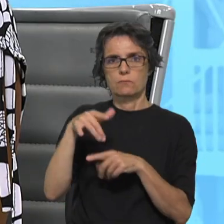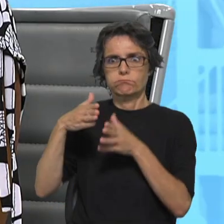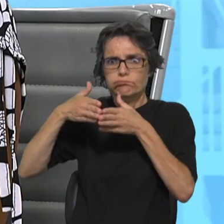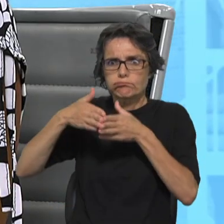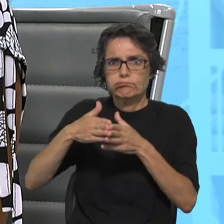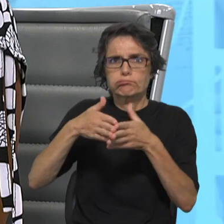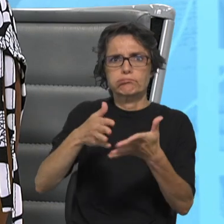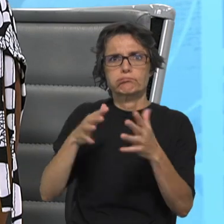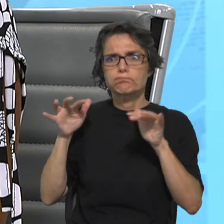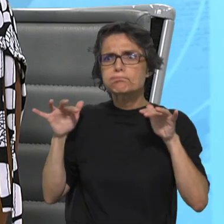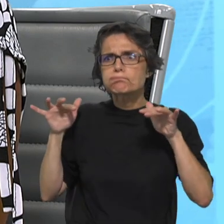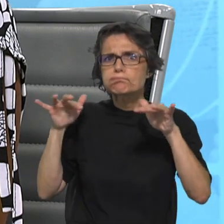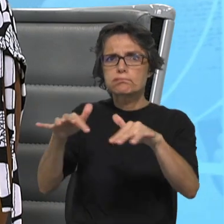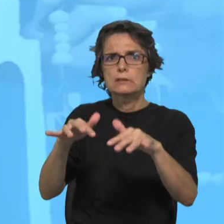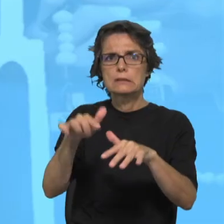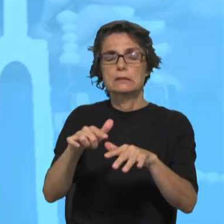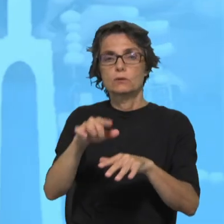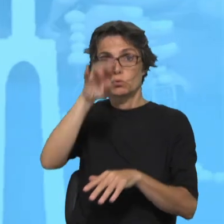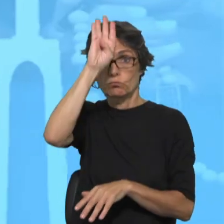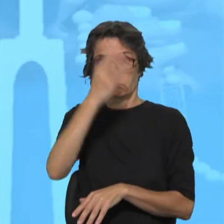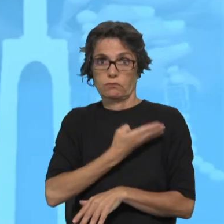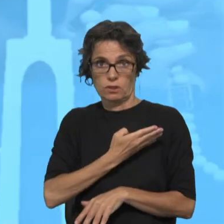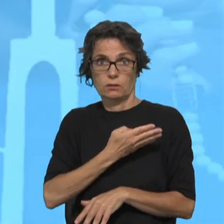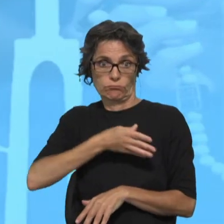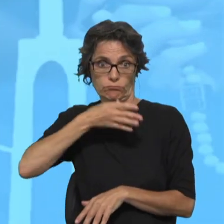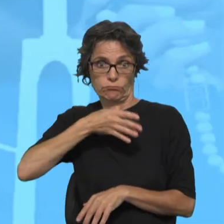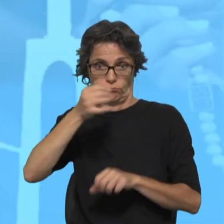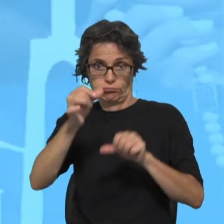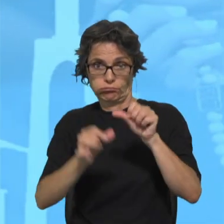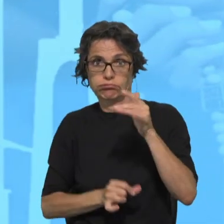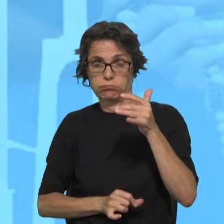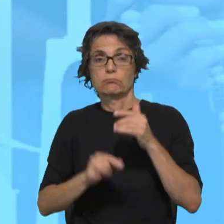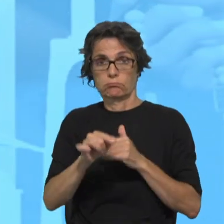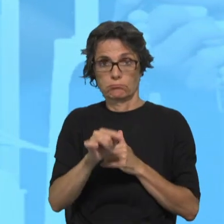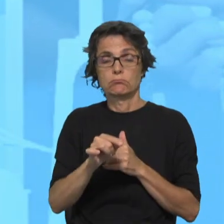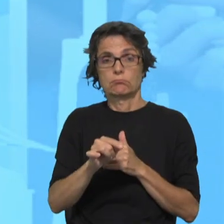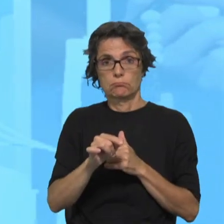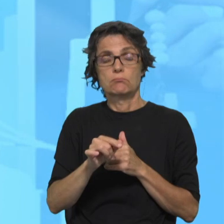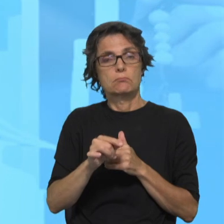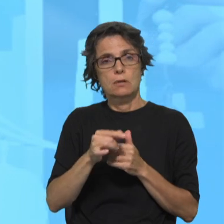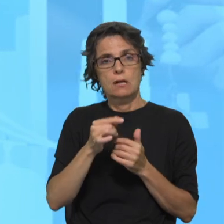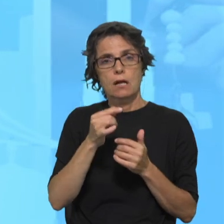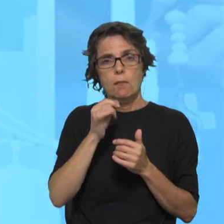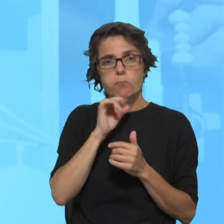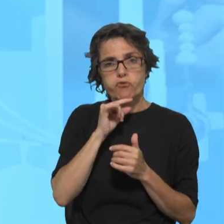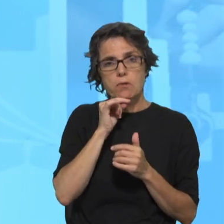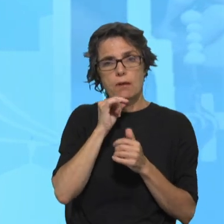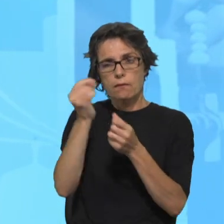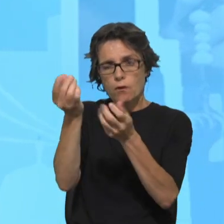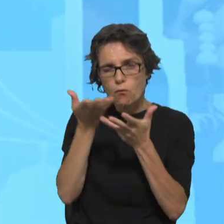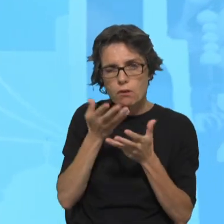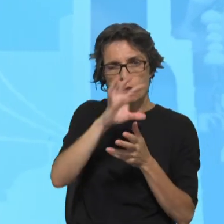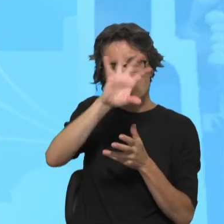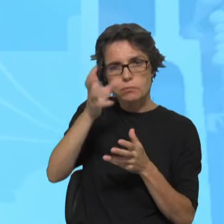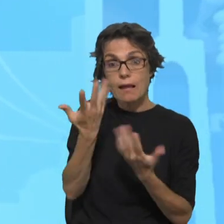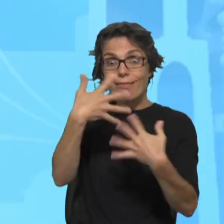O desafio leva sempre, e o Papa Francisco é recorrente nessa interpelação da capacidade de acolhimento, de saber acolher, de saber